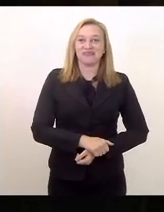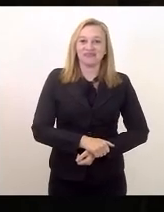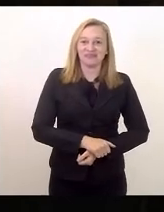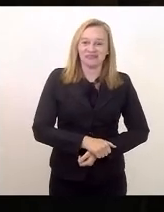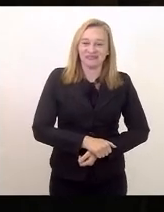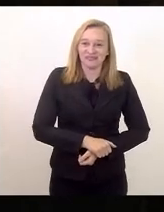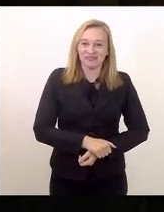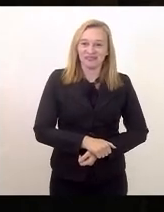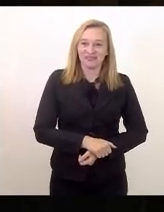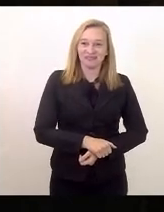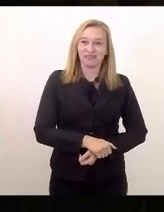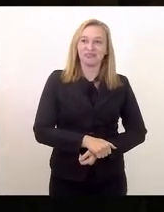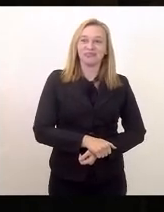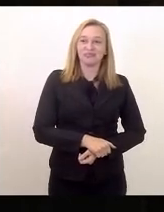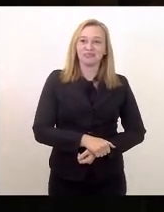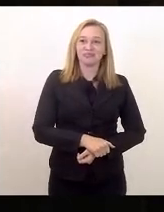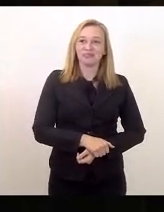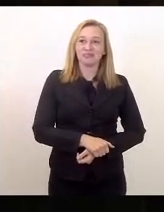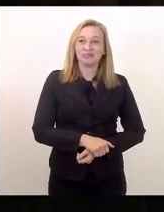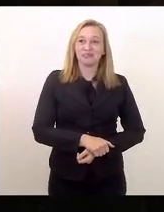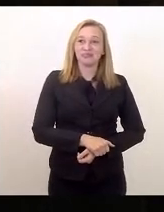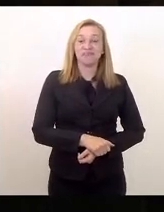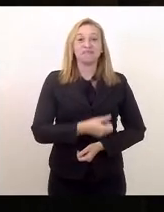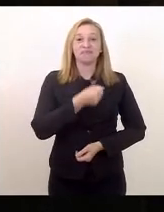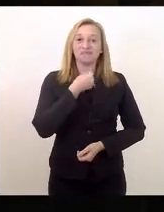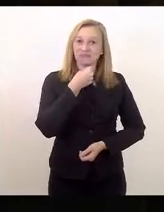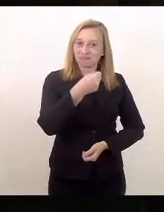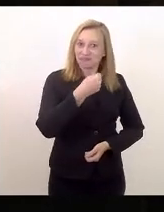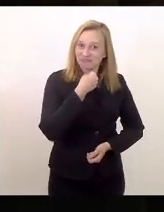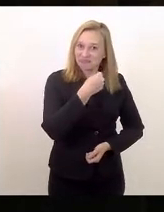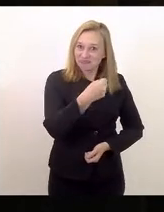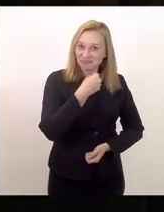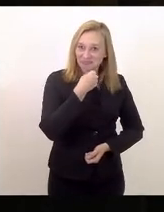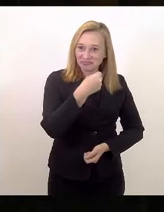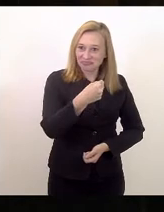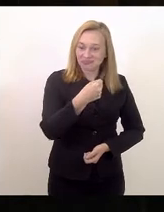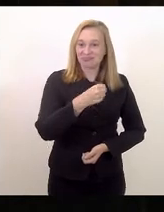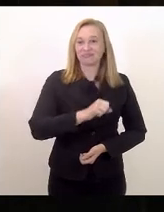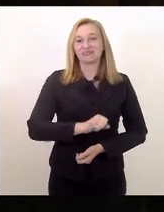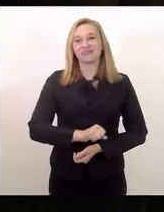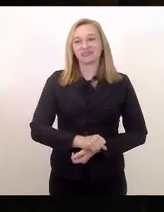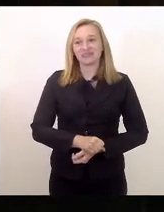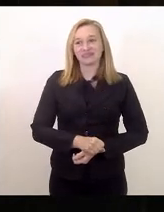com uma entrevista dada,